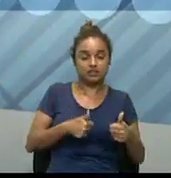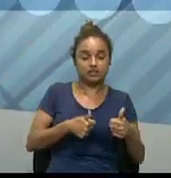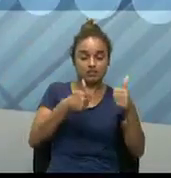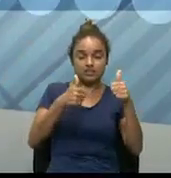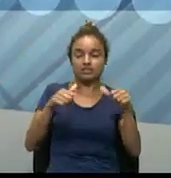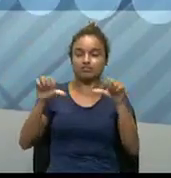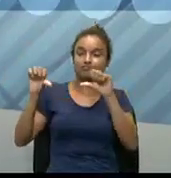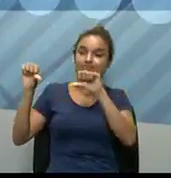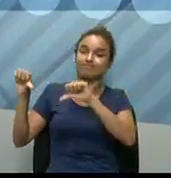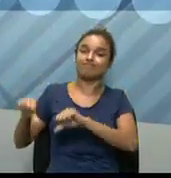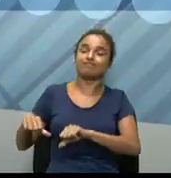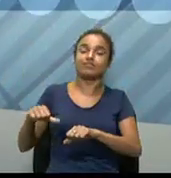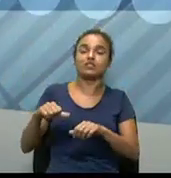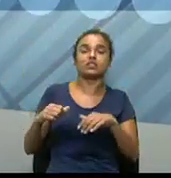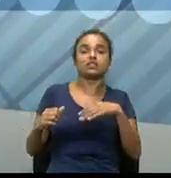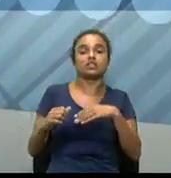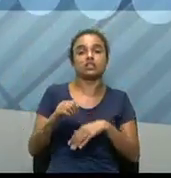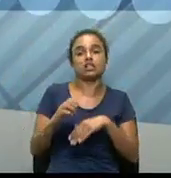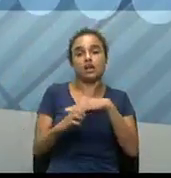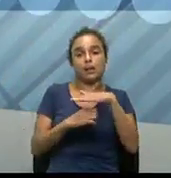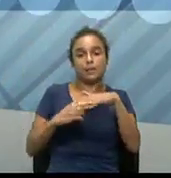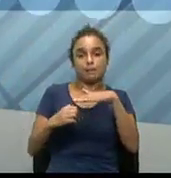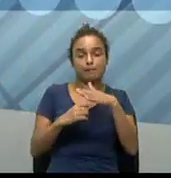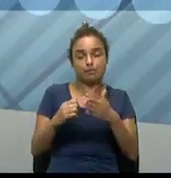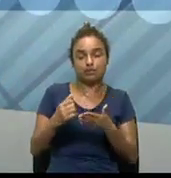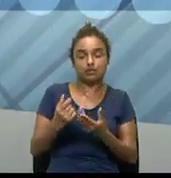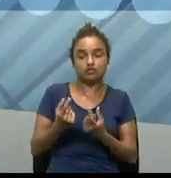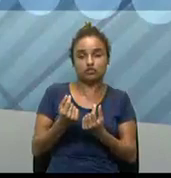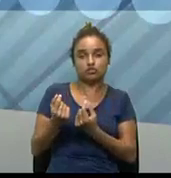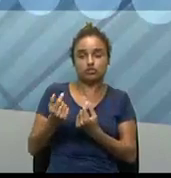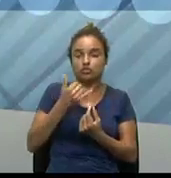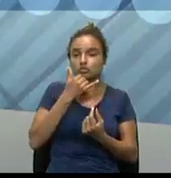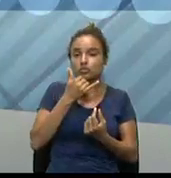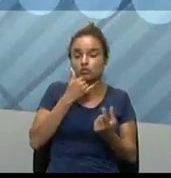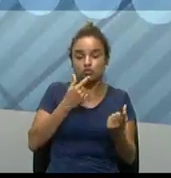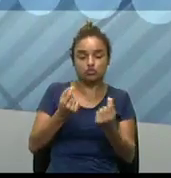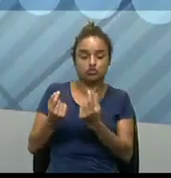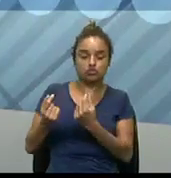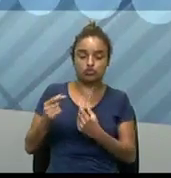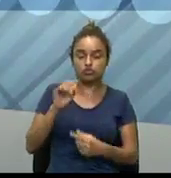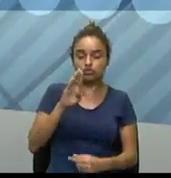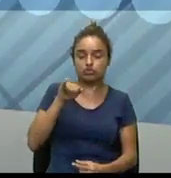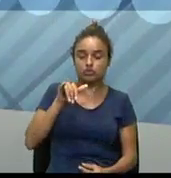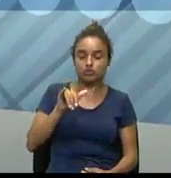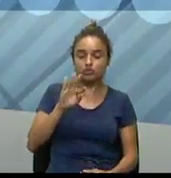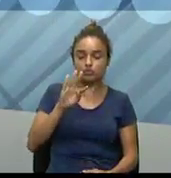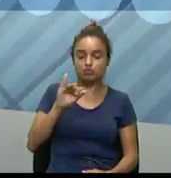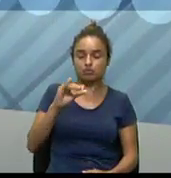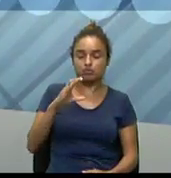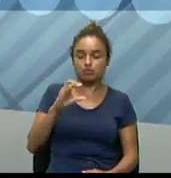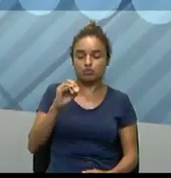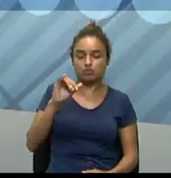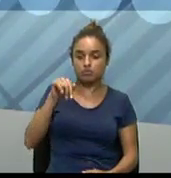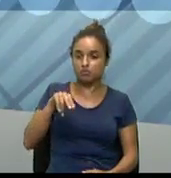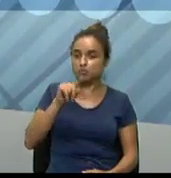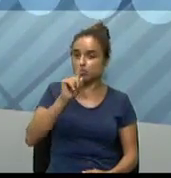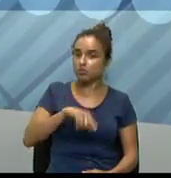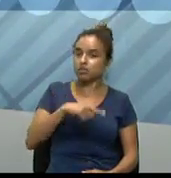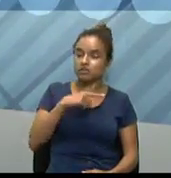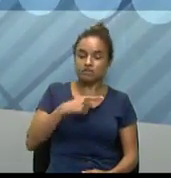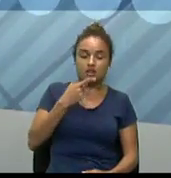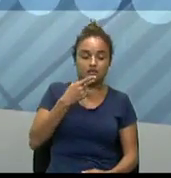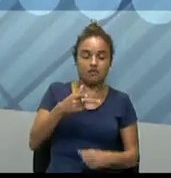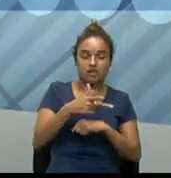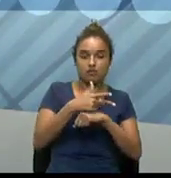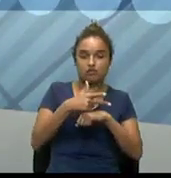as desvantagens, a fala de um especialista falando sobre o assunto, porém, aquilo